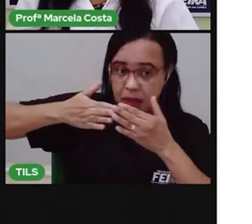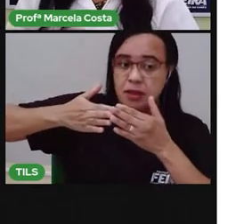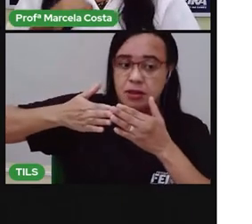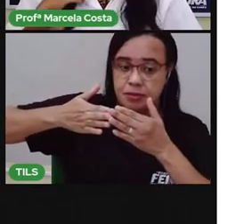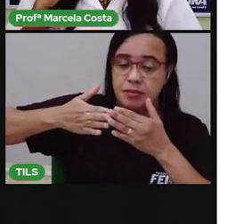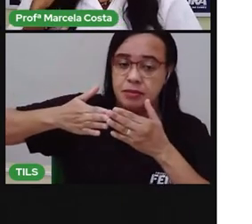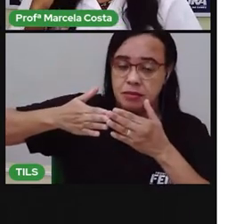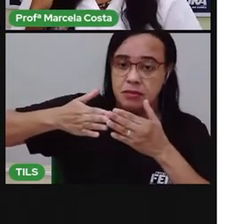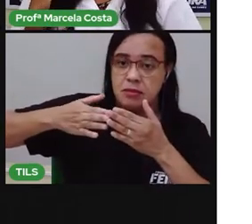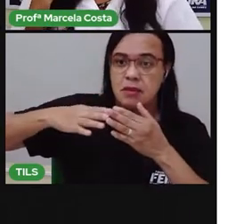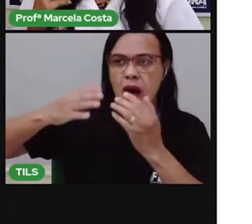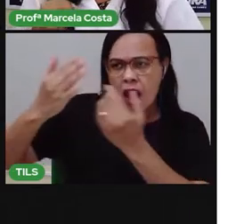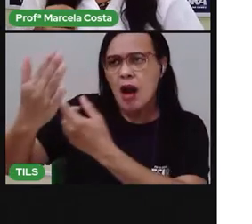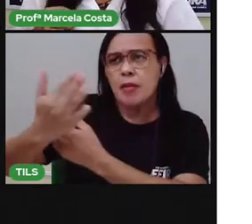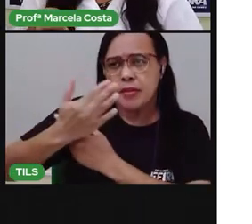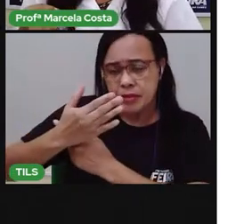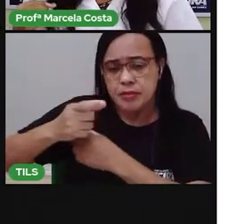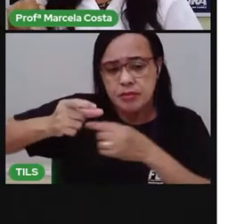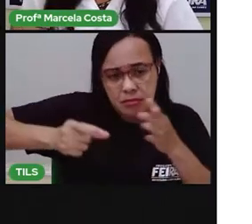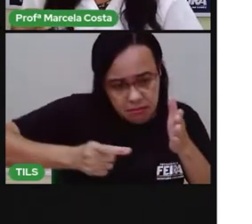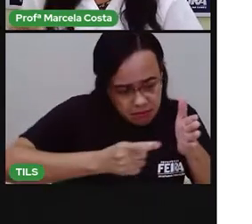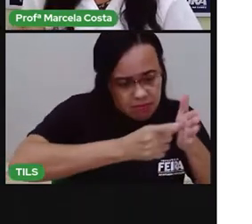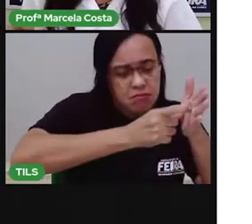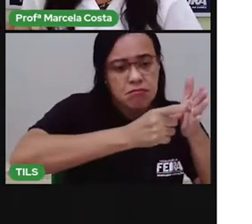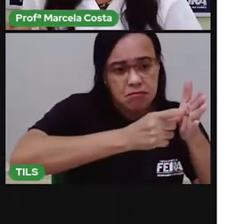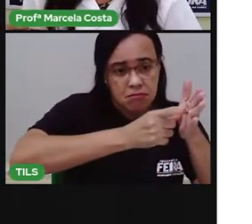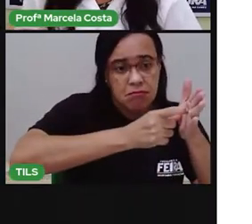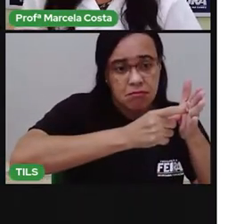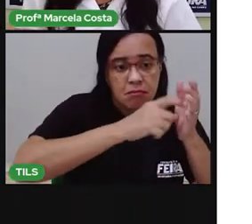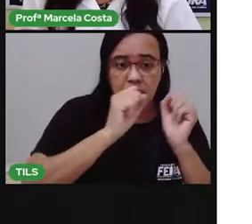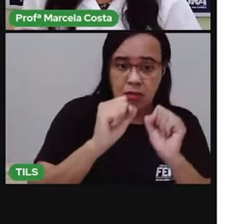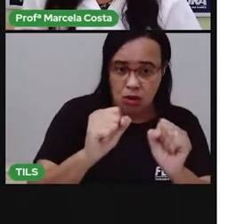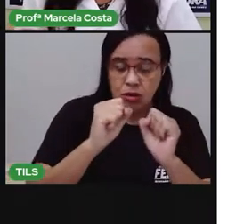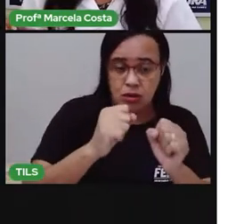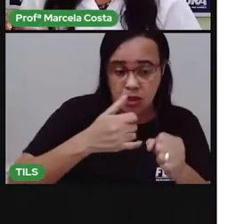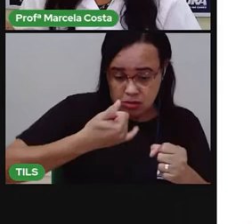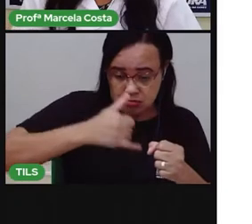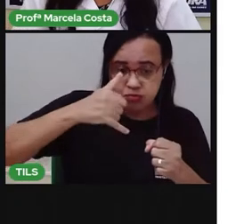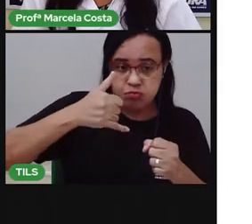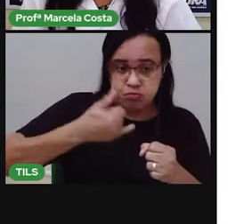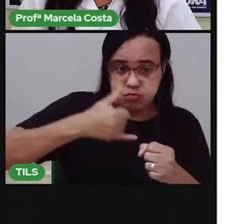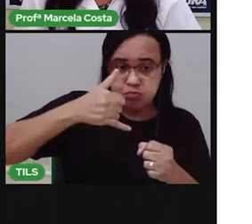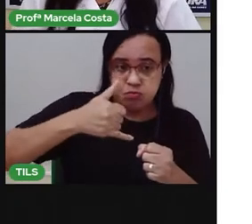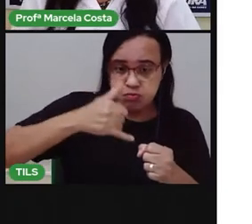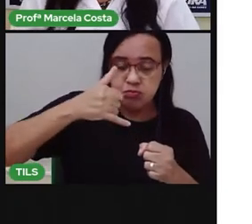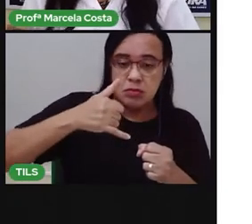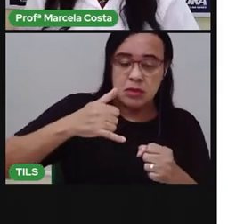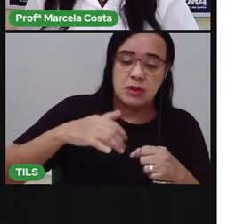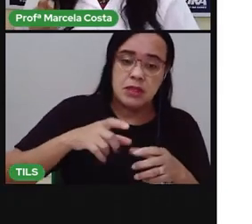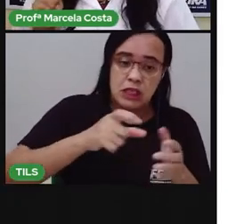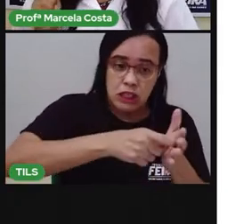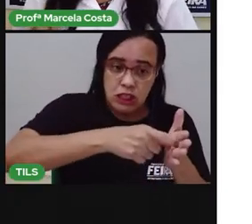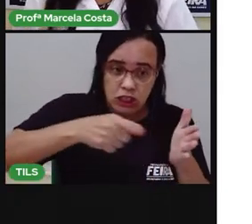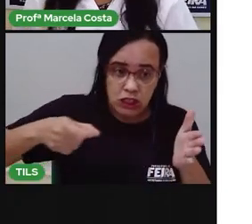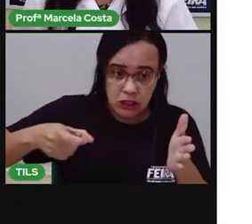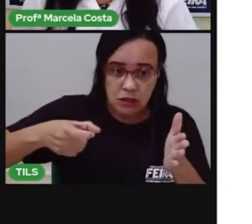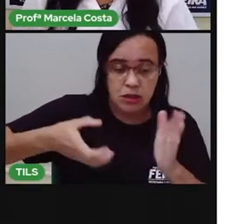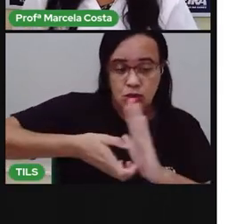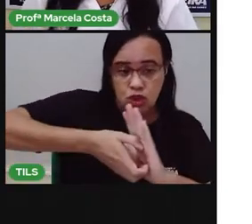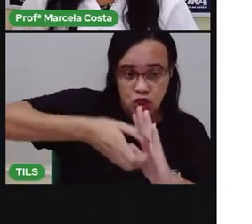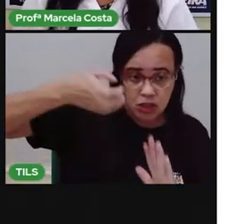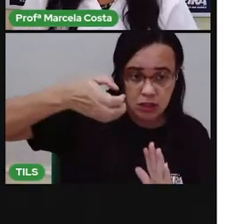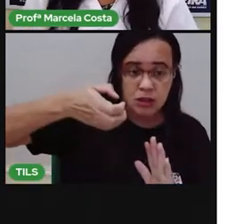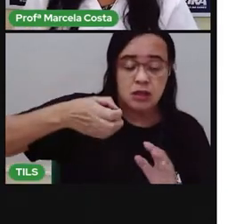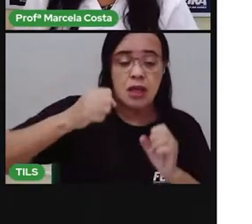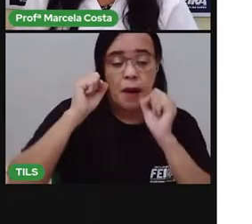para colocar algum produto eletrônico na tomada, para retirar, peça a ajuda de